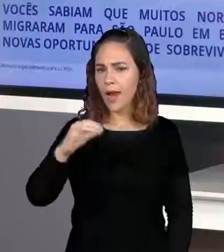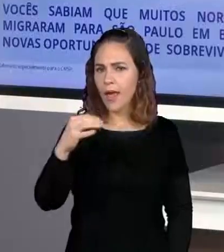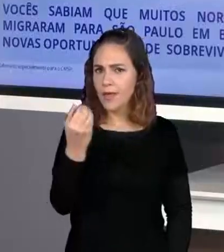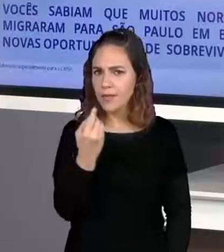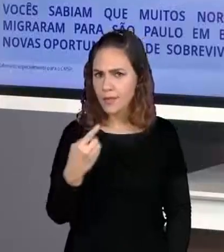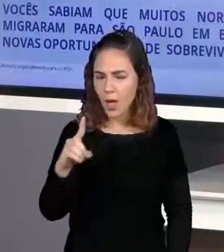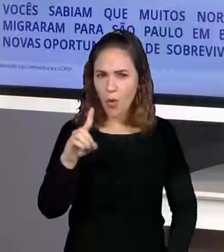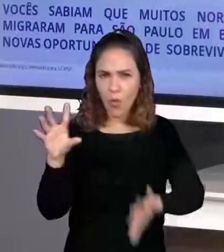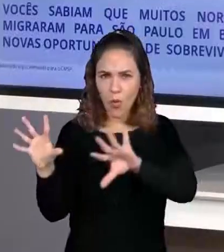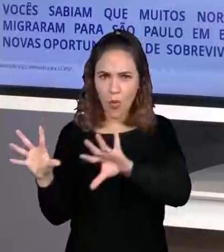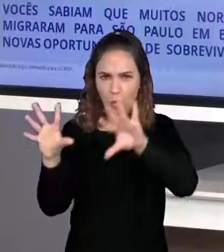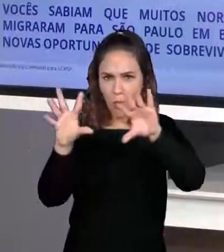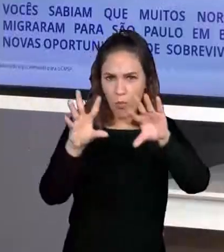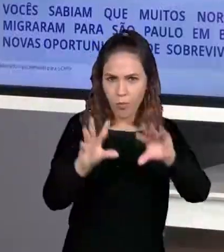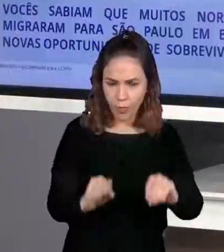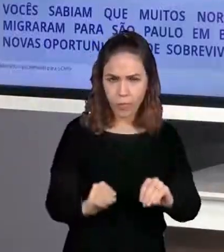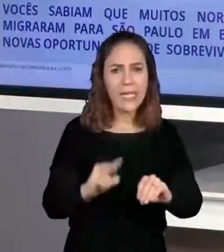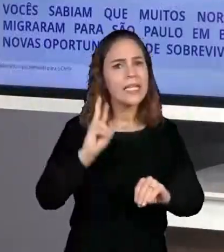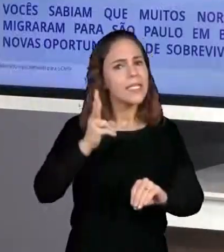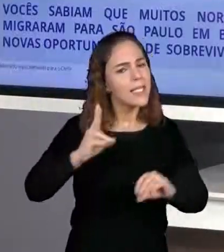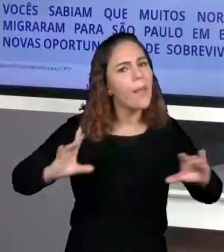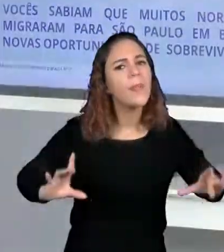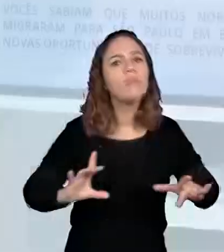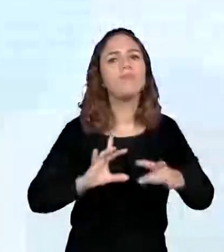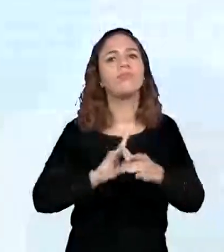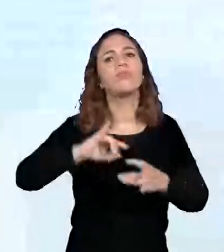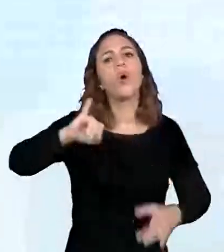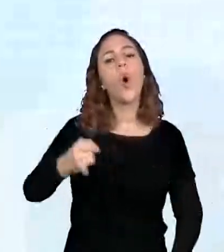Tudo bem? Vamos lá, vem aqui, vem na tela, vem comigo.